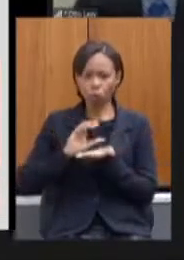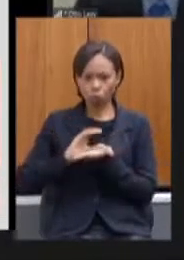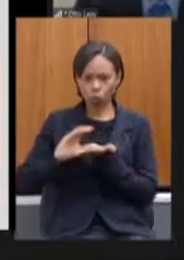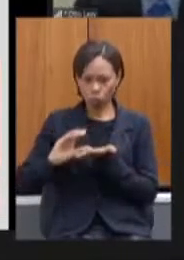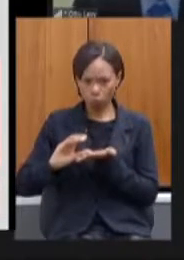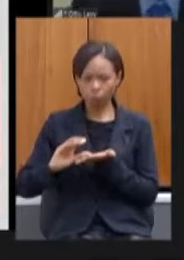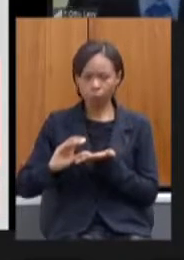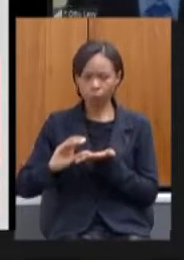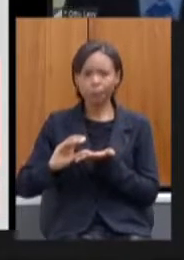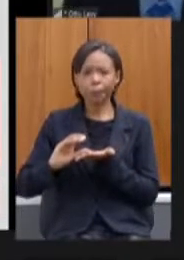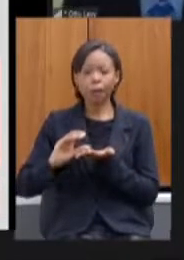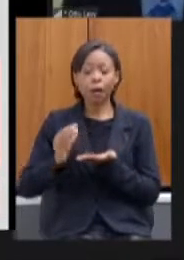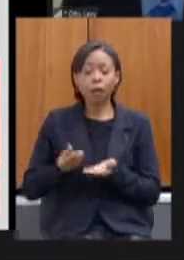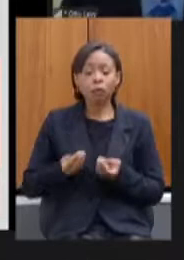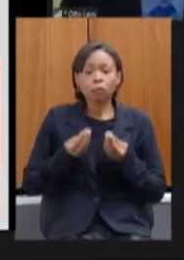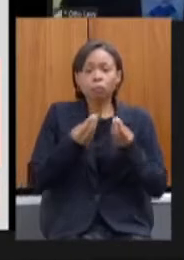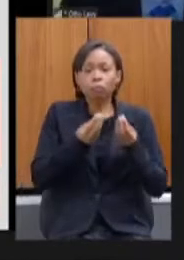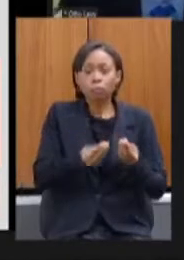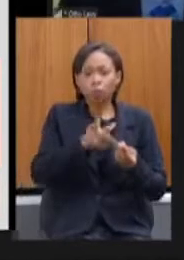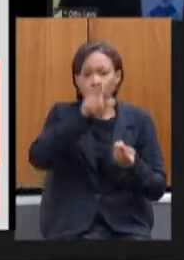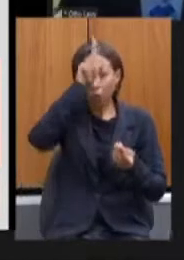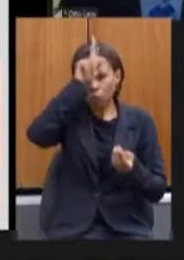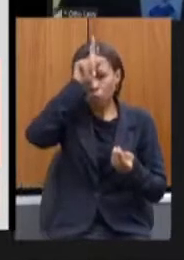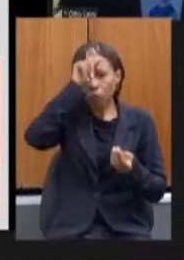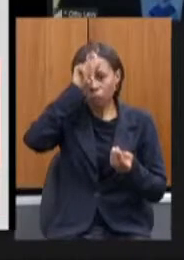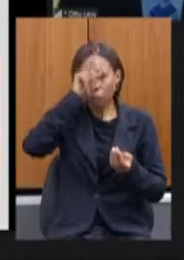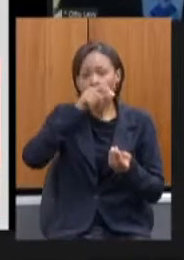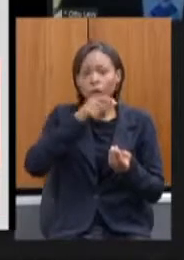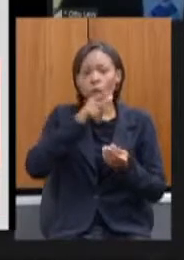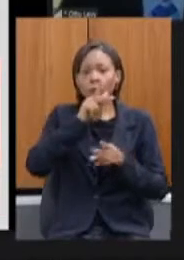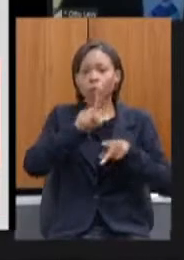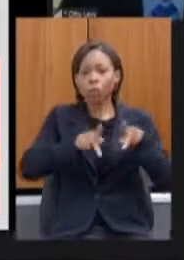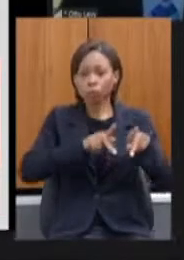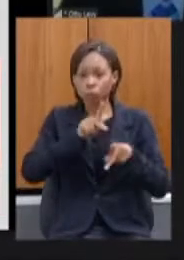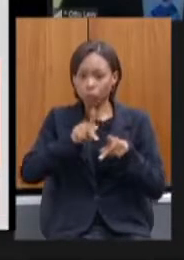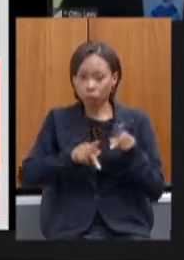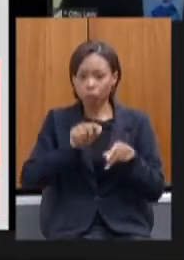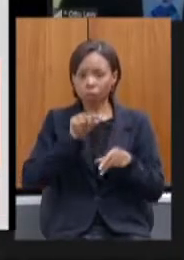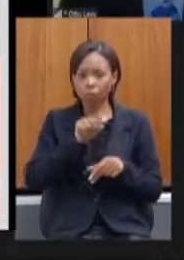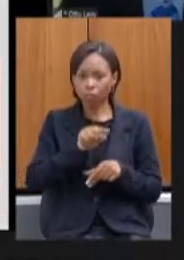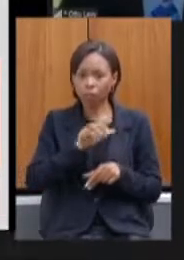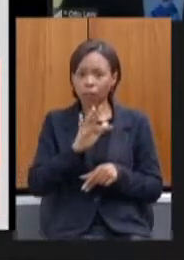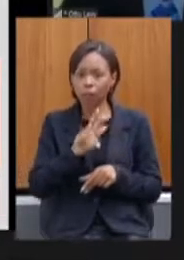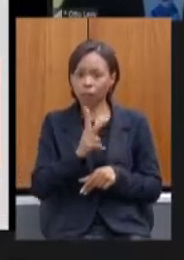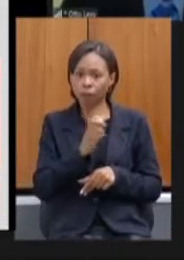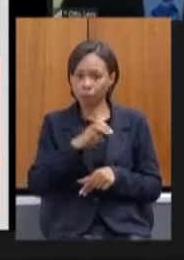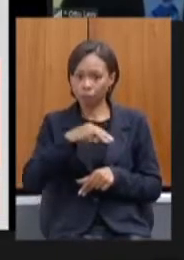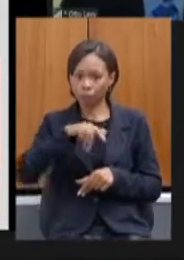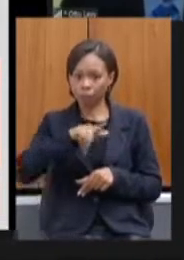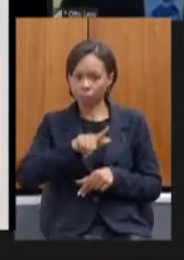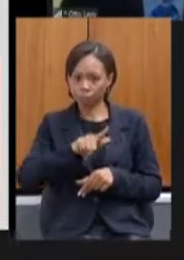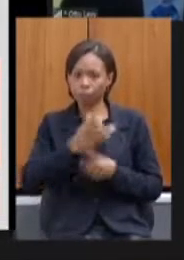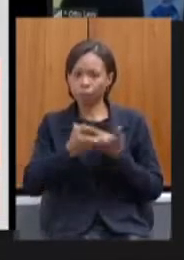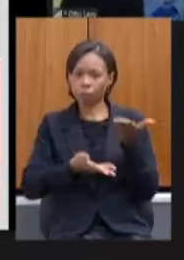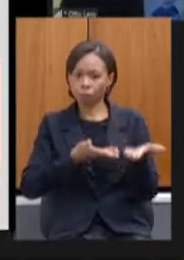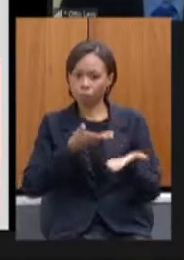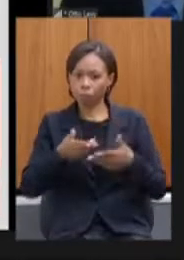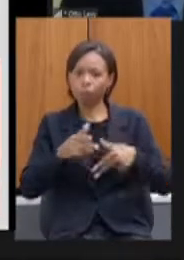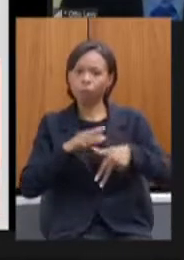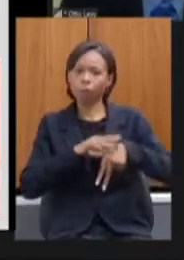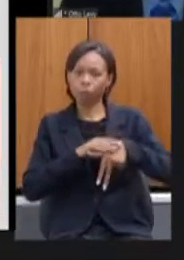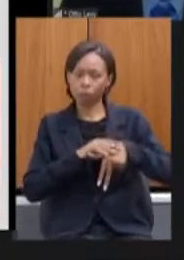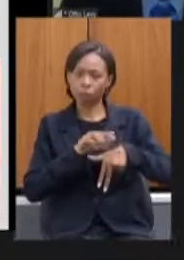para o atendimento de pacientes da covid-19 então é importante dizer que a estratégia do hospital de campanha